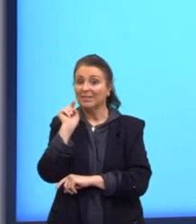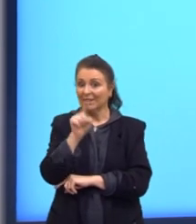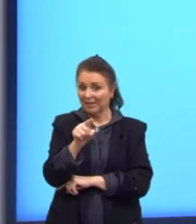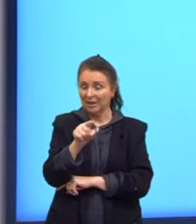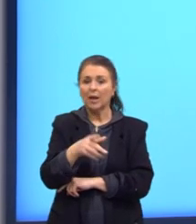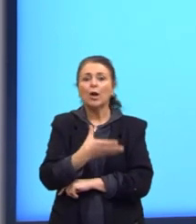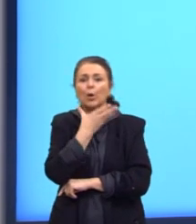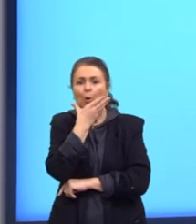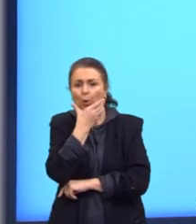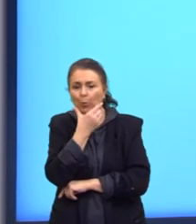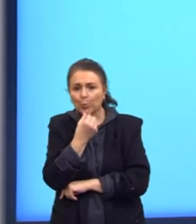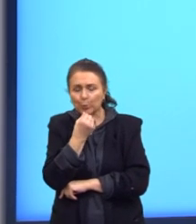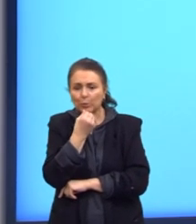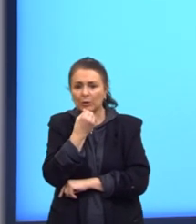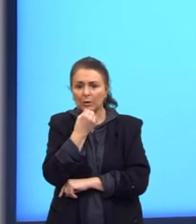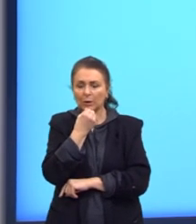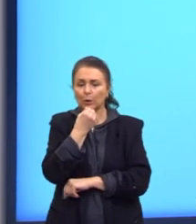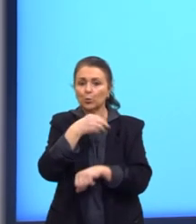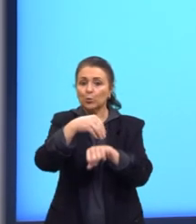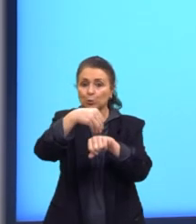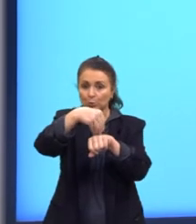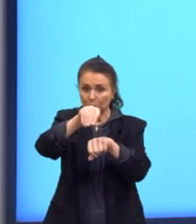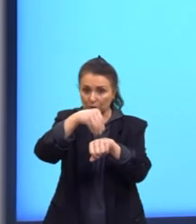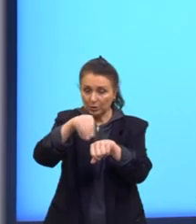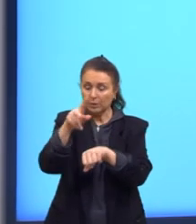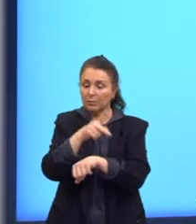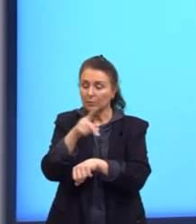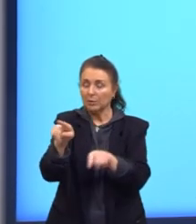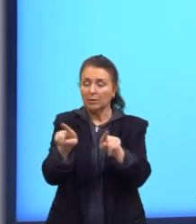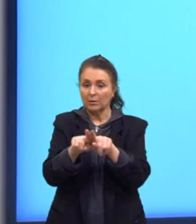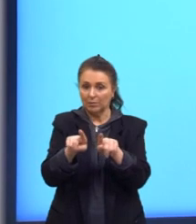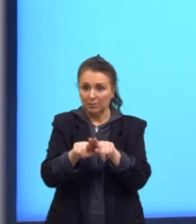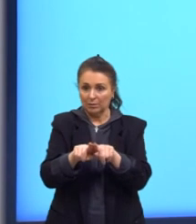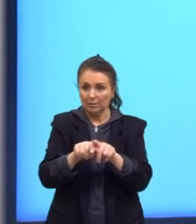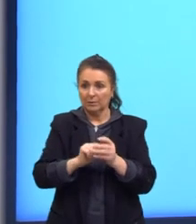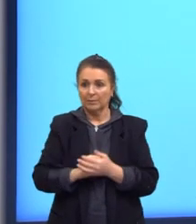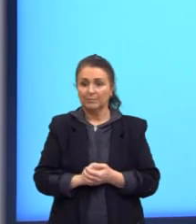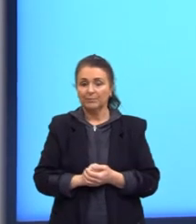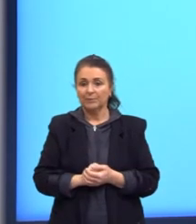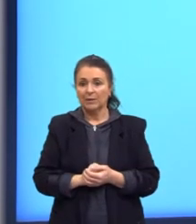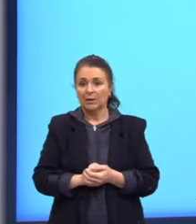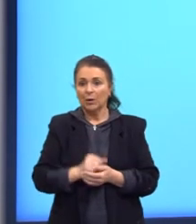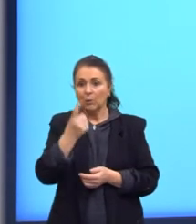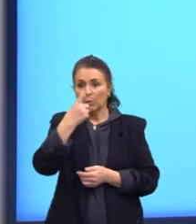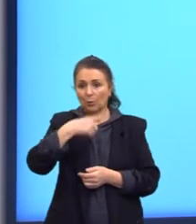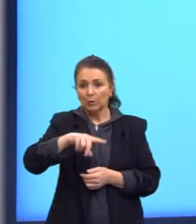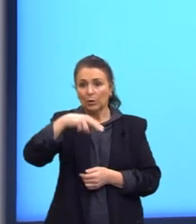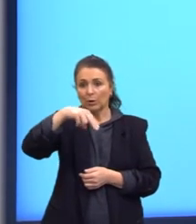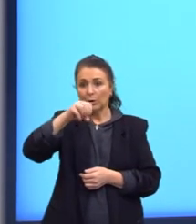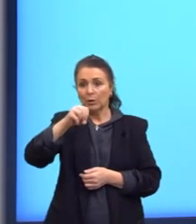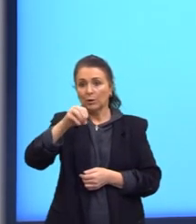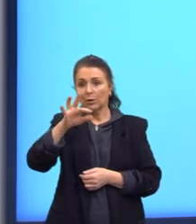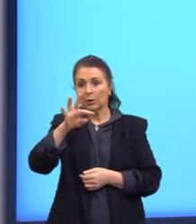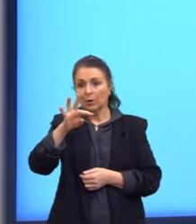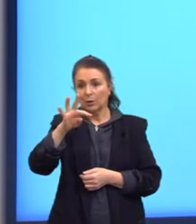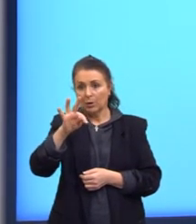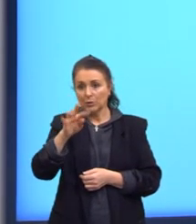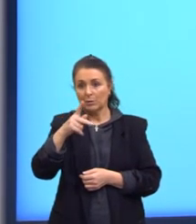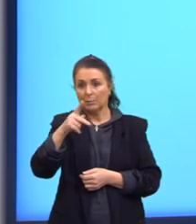indico muito. Ele é muito bacana. Esse aqui, o Notprimac,